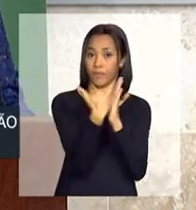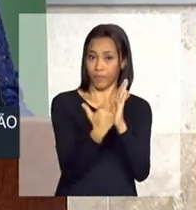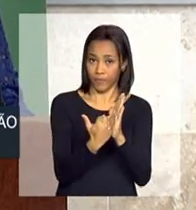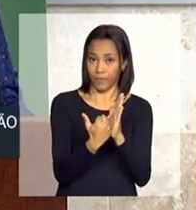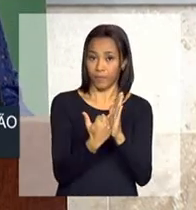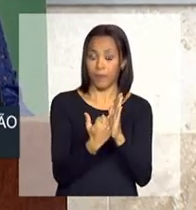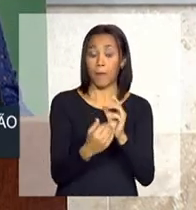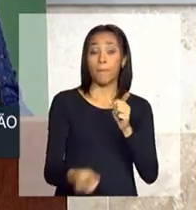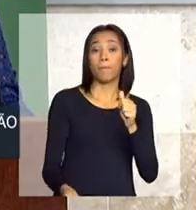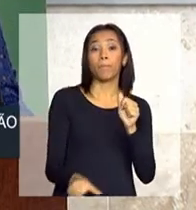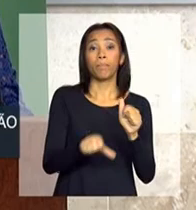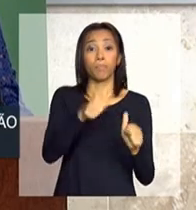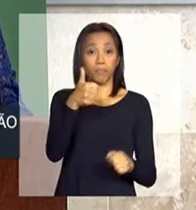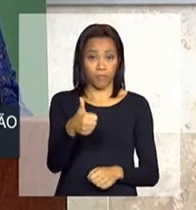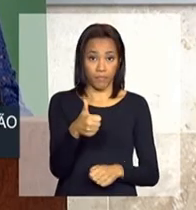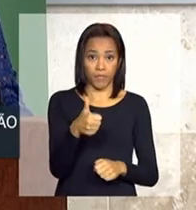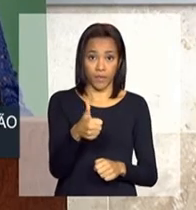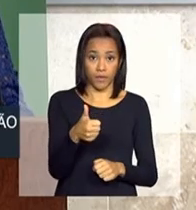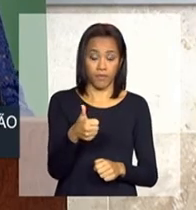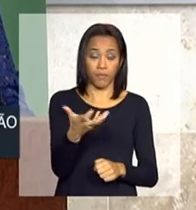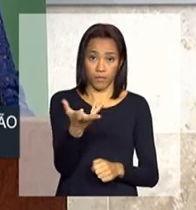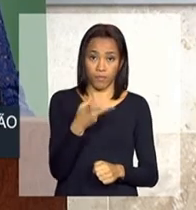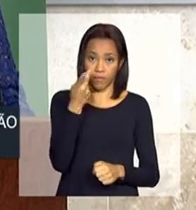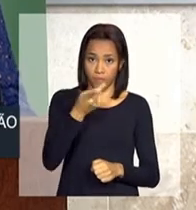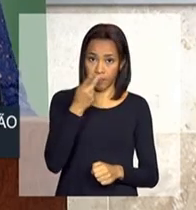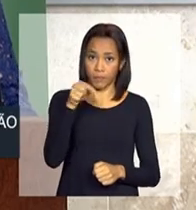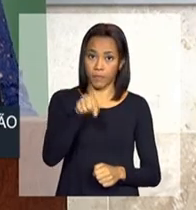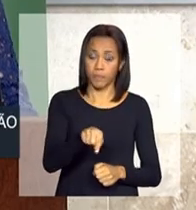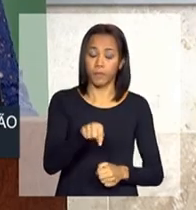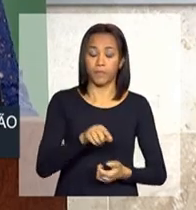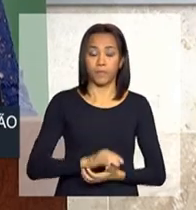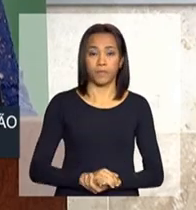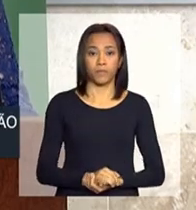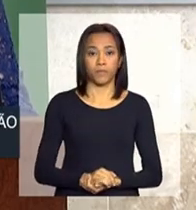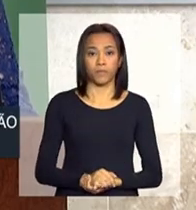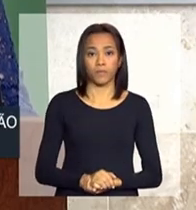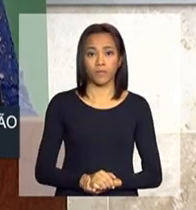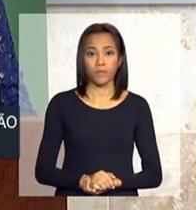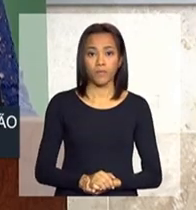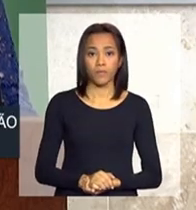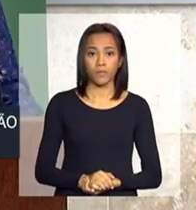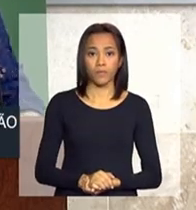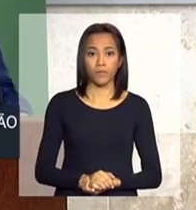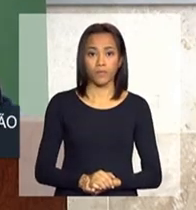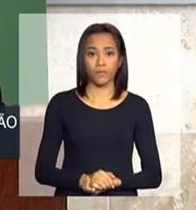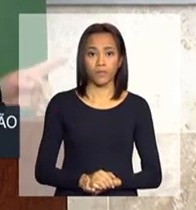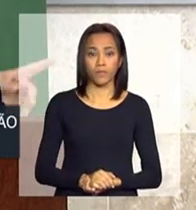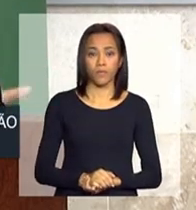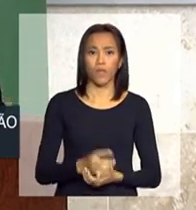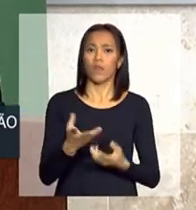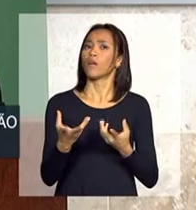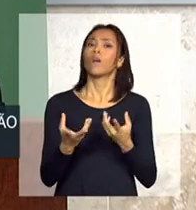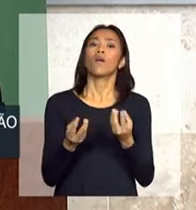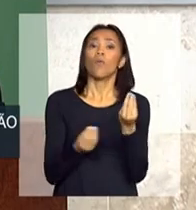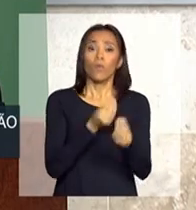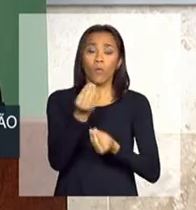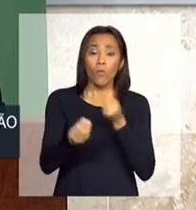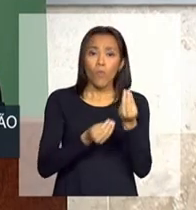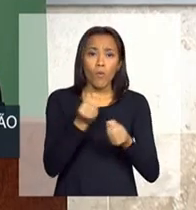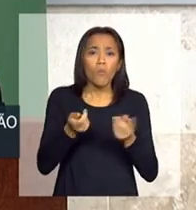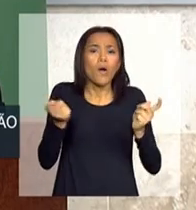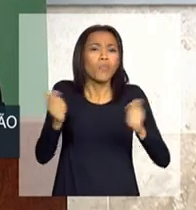Em primeiro lugar, eu quero destacar as condições das linhas de